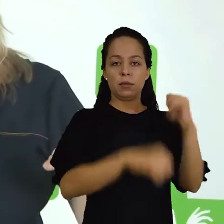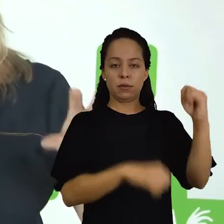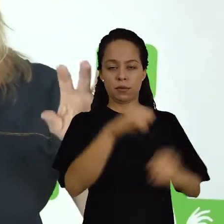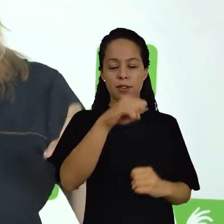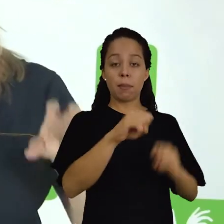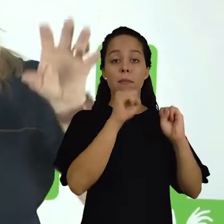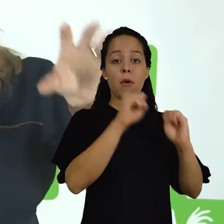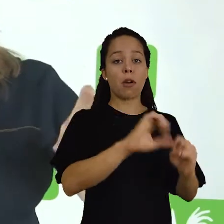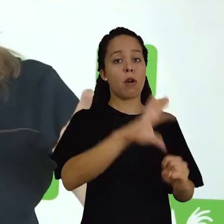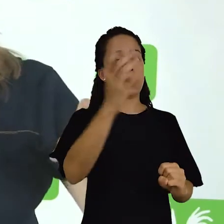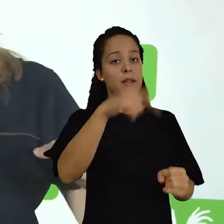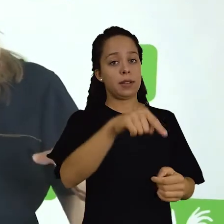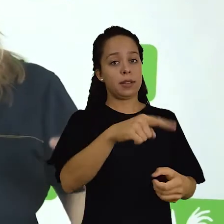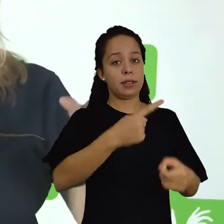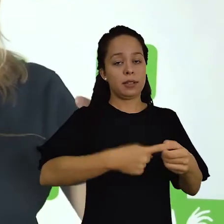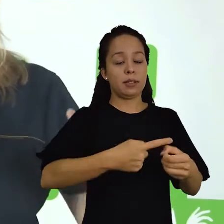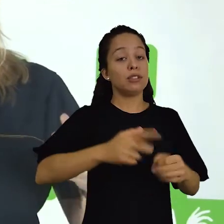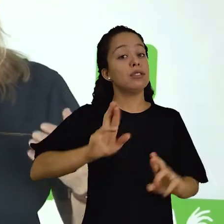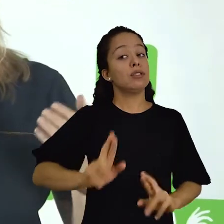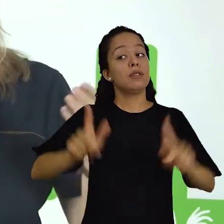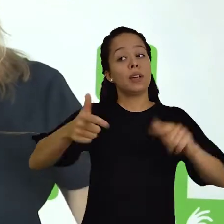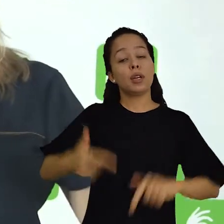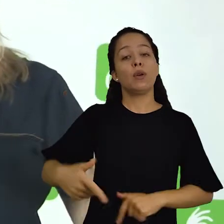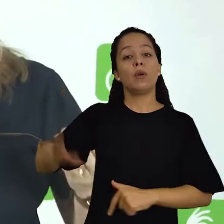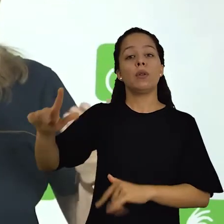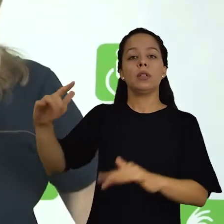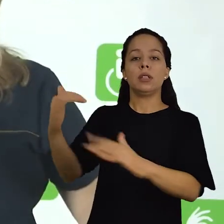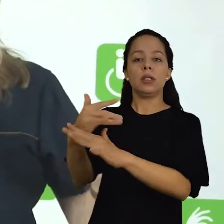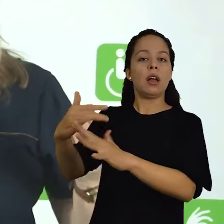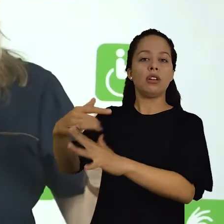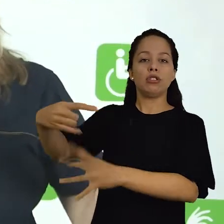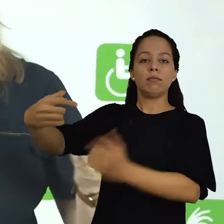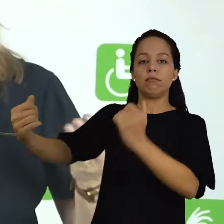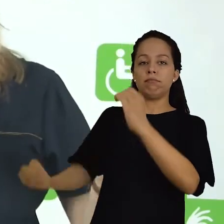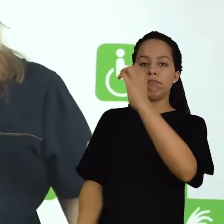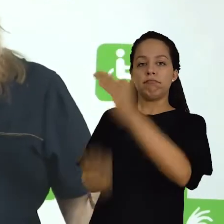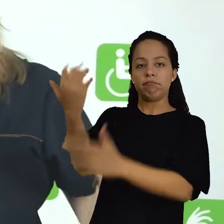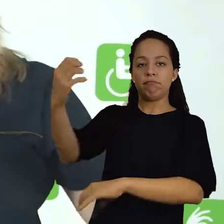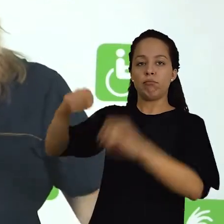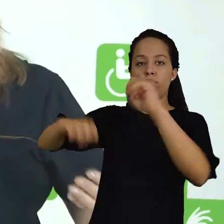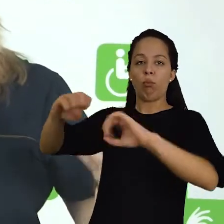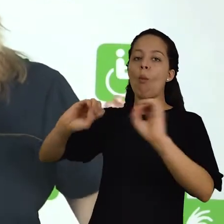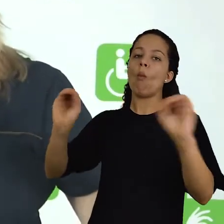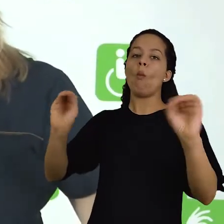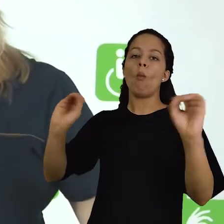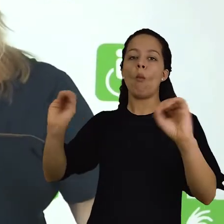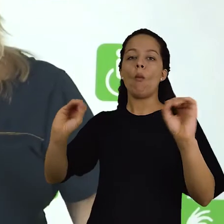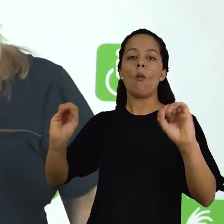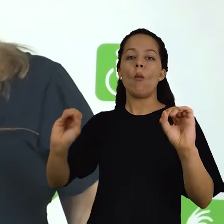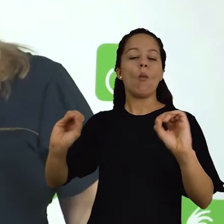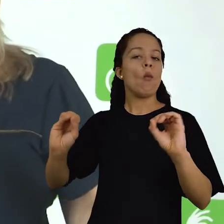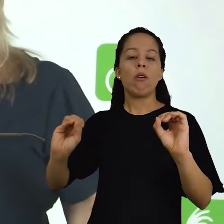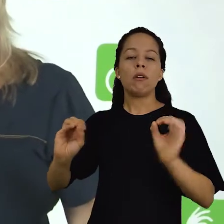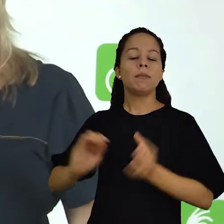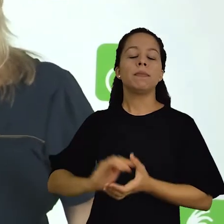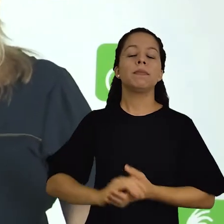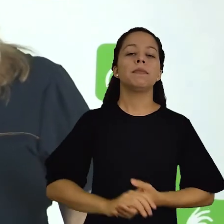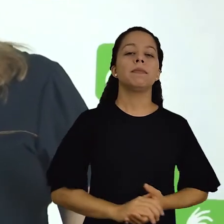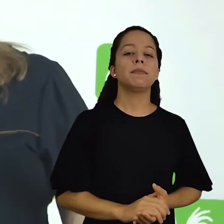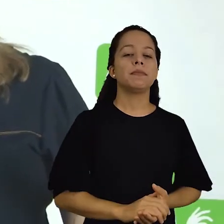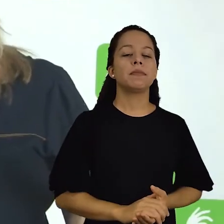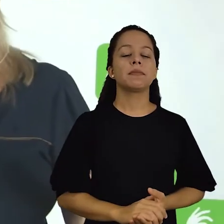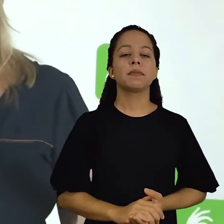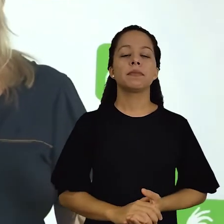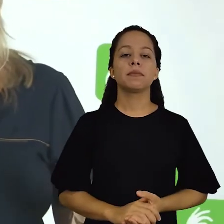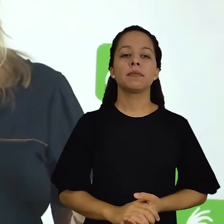correlacionados em relação a essa cidade, em comparação com a outra em que não houve este fato que